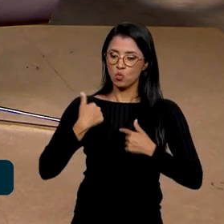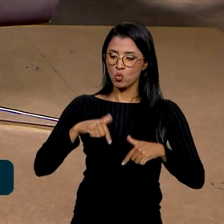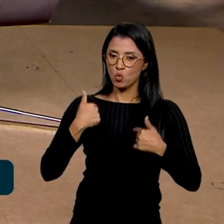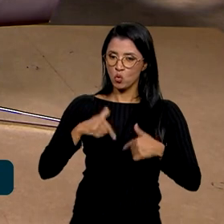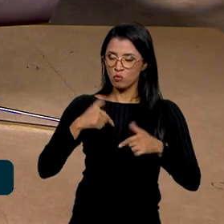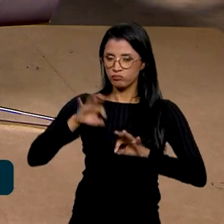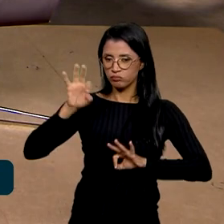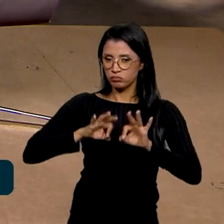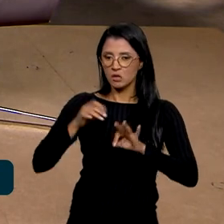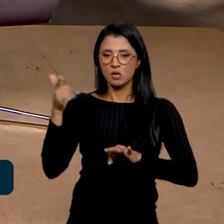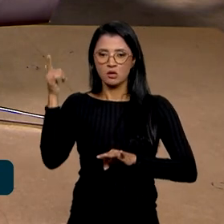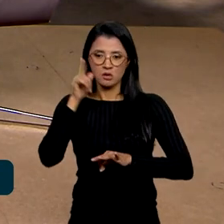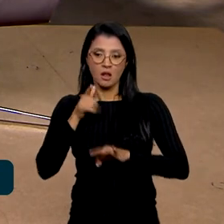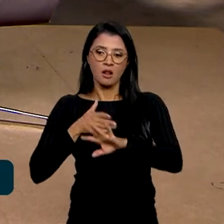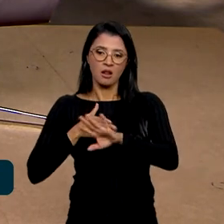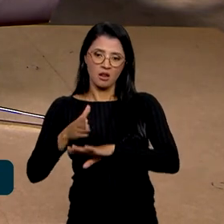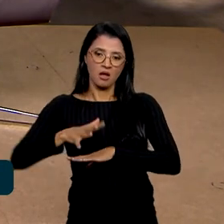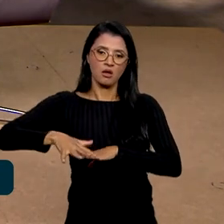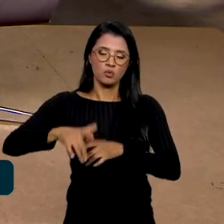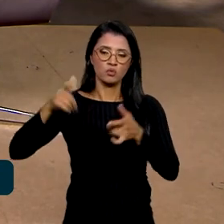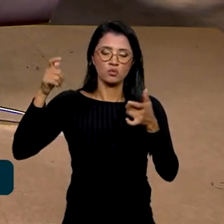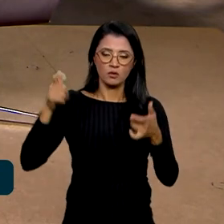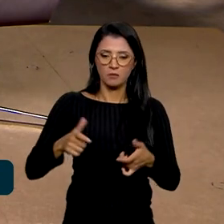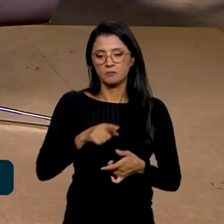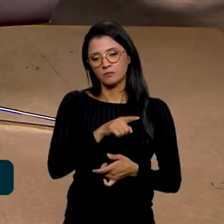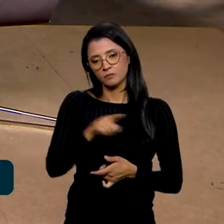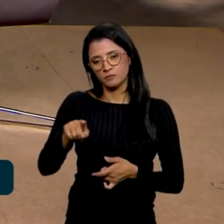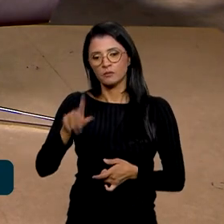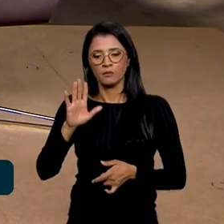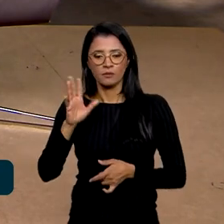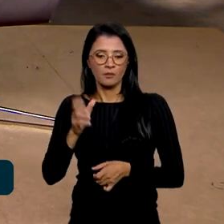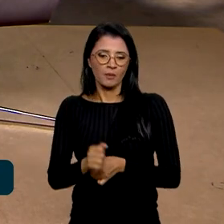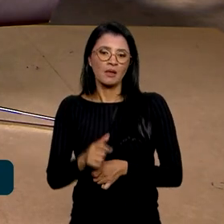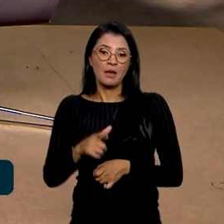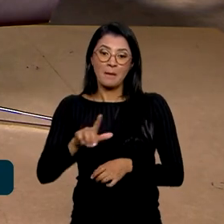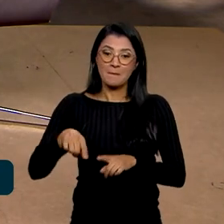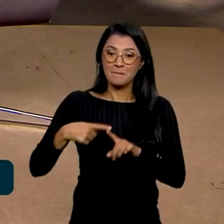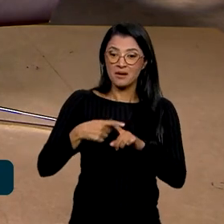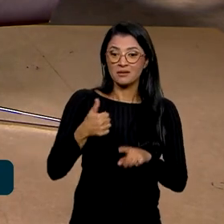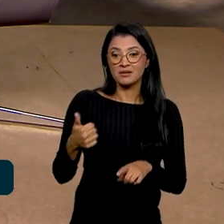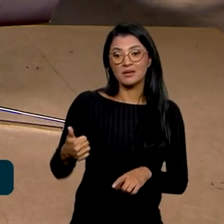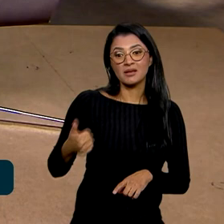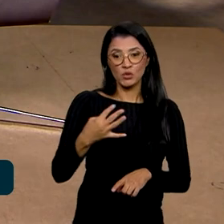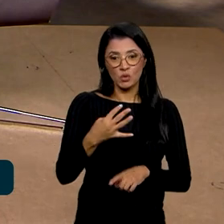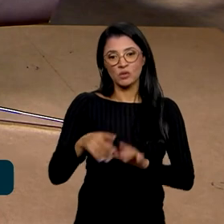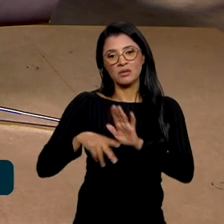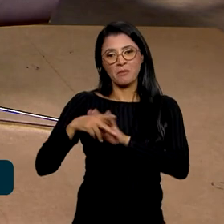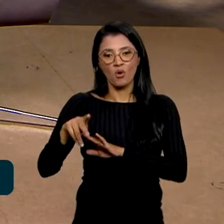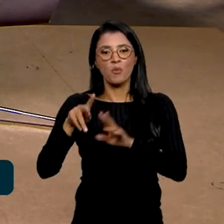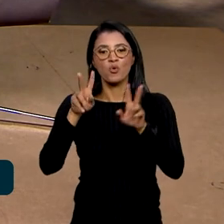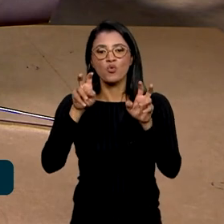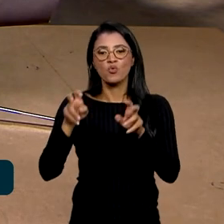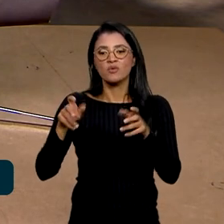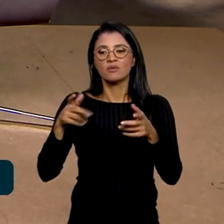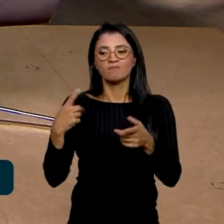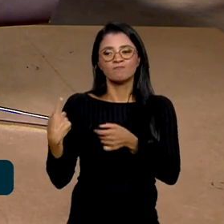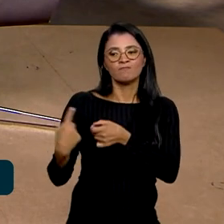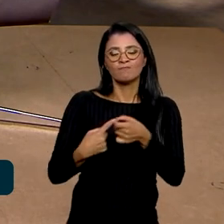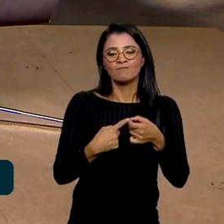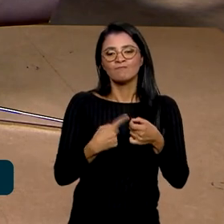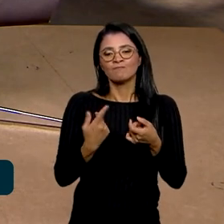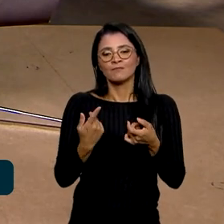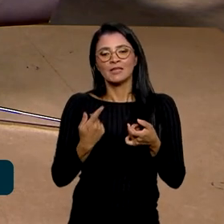eles façam uma ação no território. E esses são 31, você tem mais 14 pontões que são de redes temáticas e identitárias. Então,